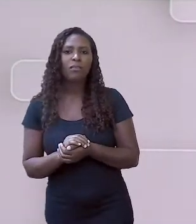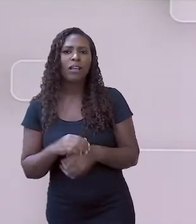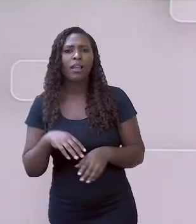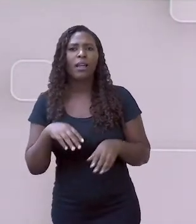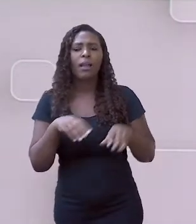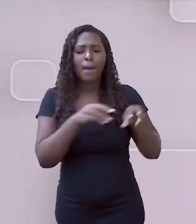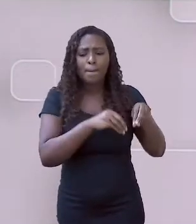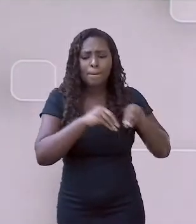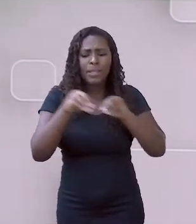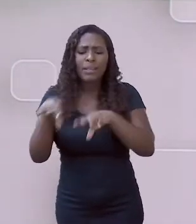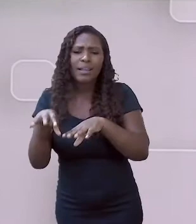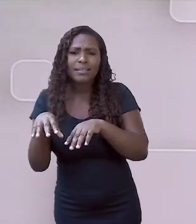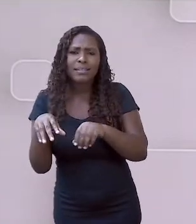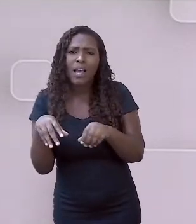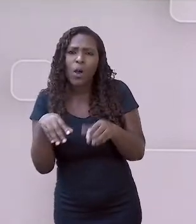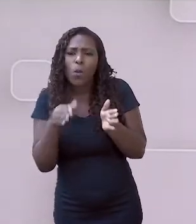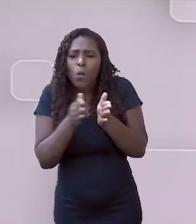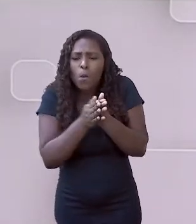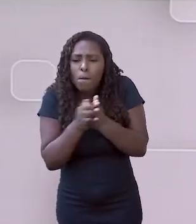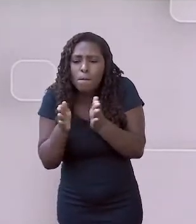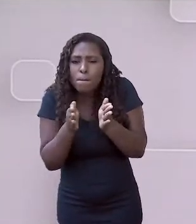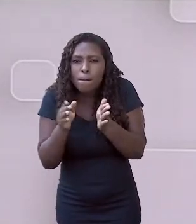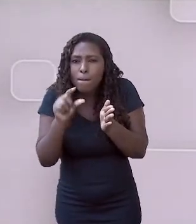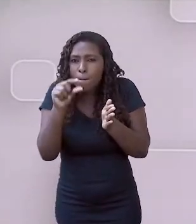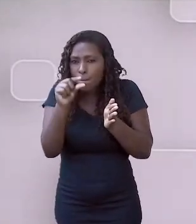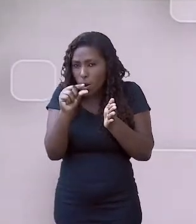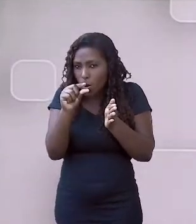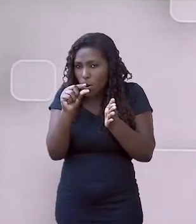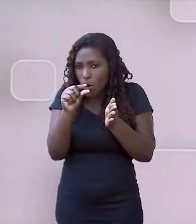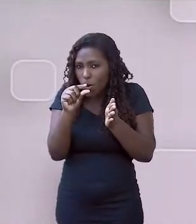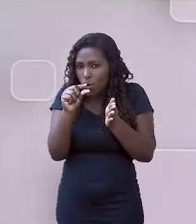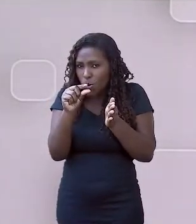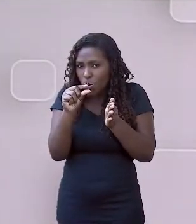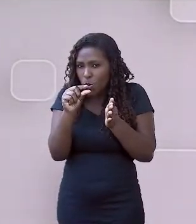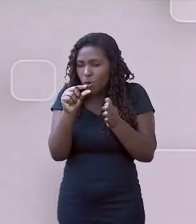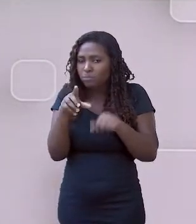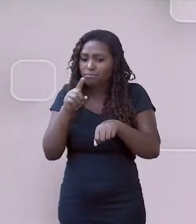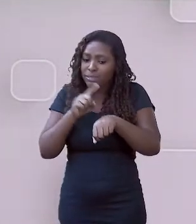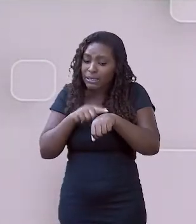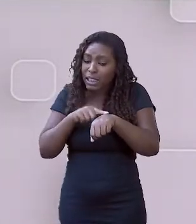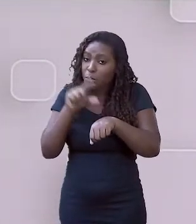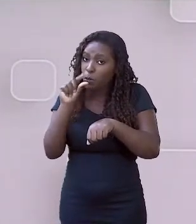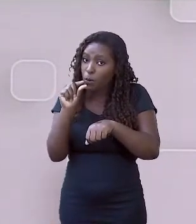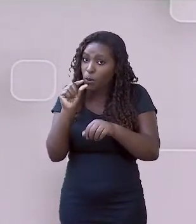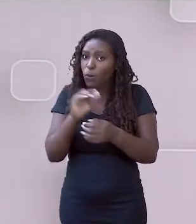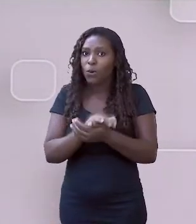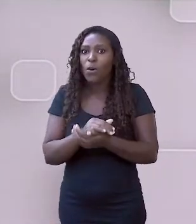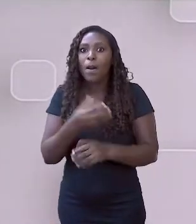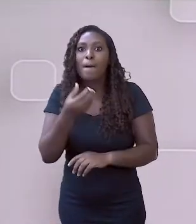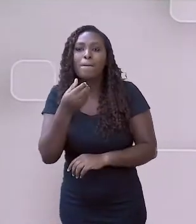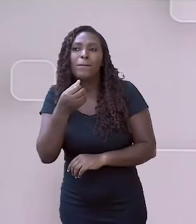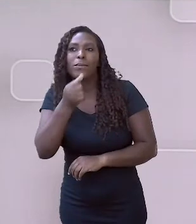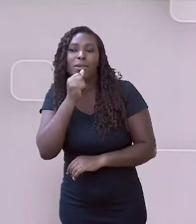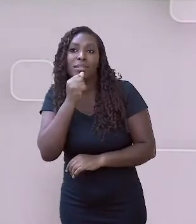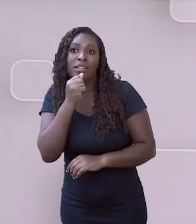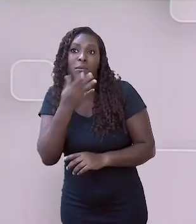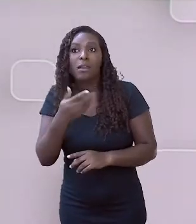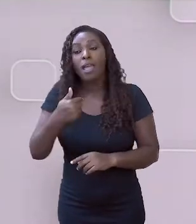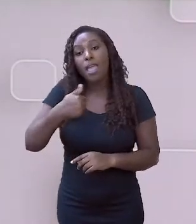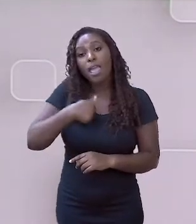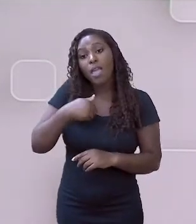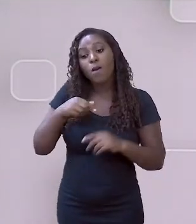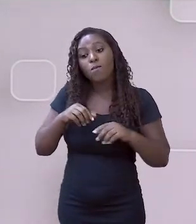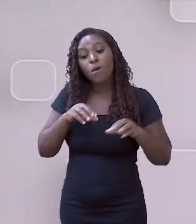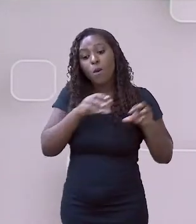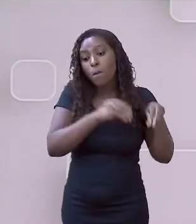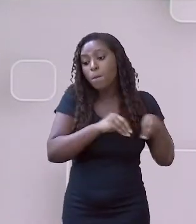tal lugar e toda a família vai com ele. Eu vou estudar aqueles seis meses lá, depois eu volto. É temporário, é um ano,